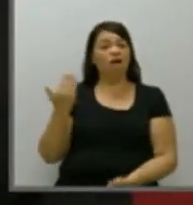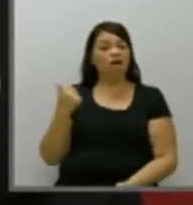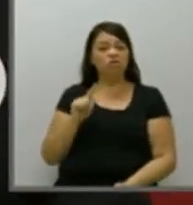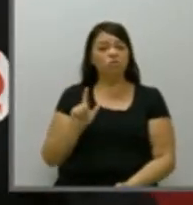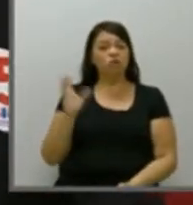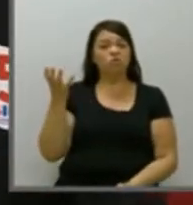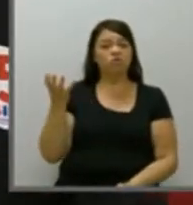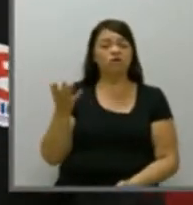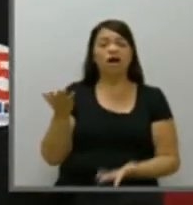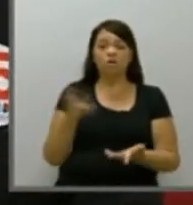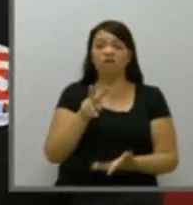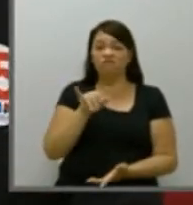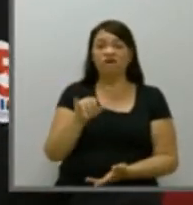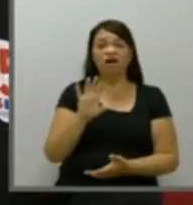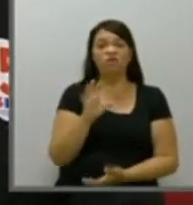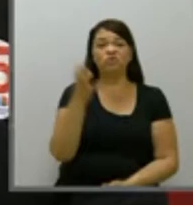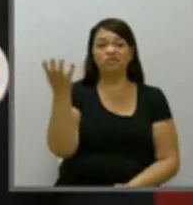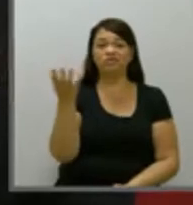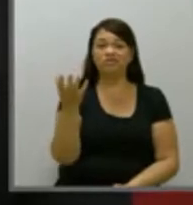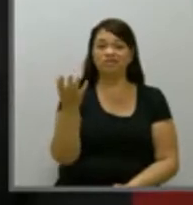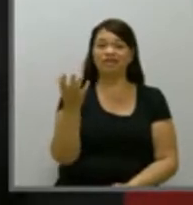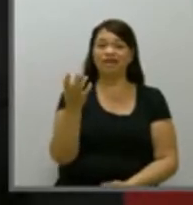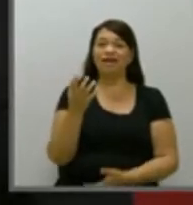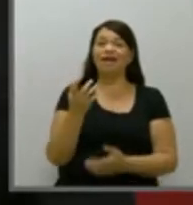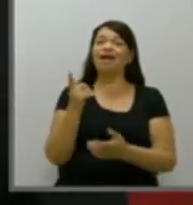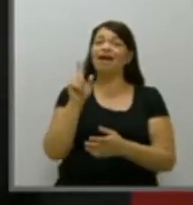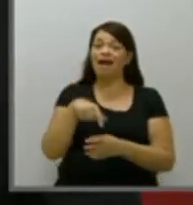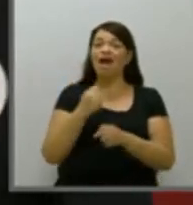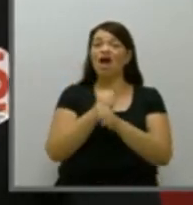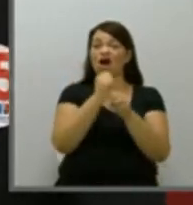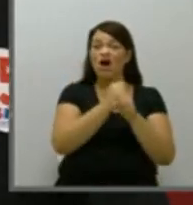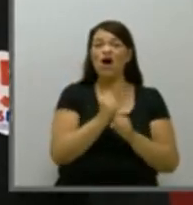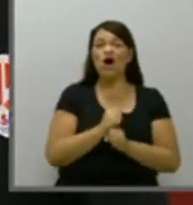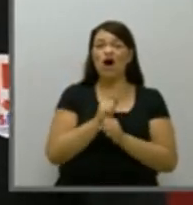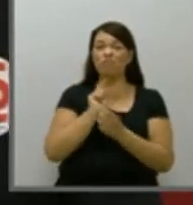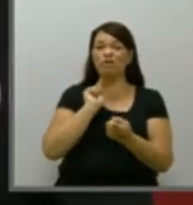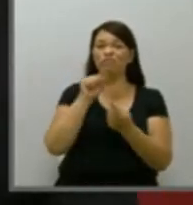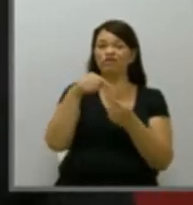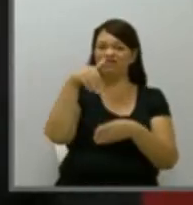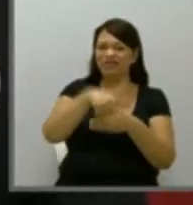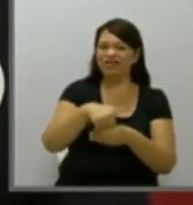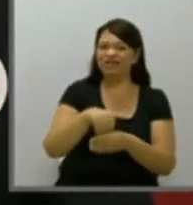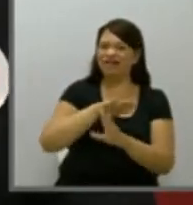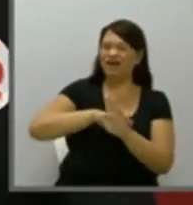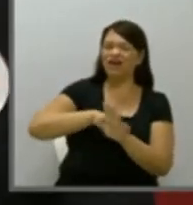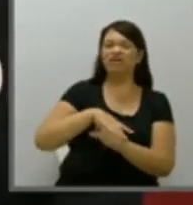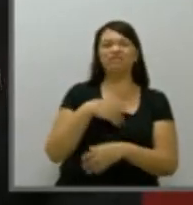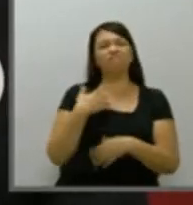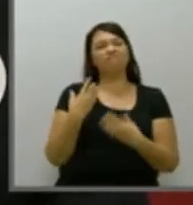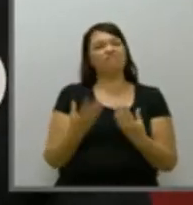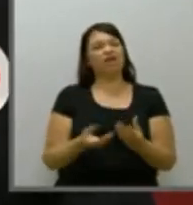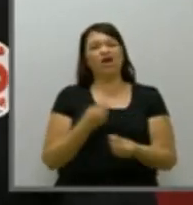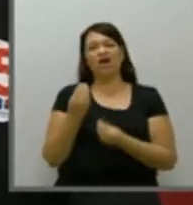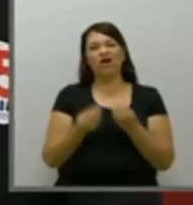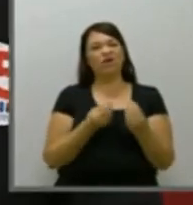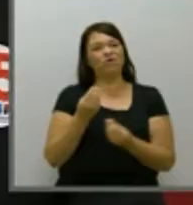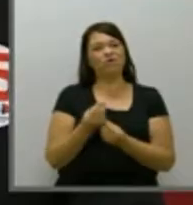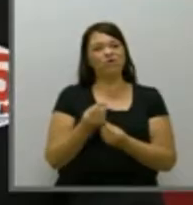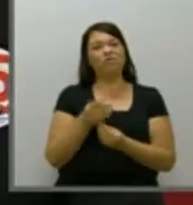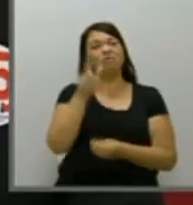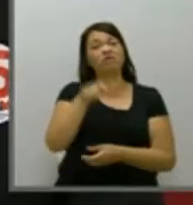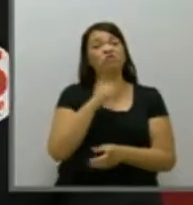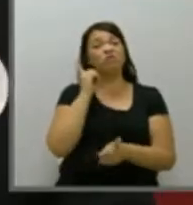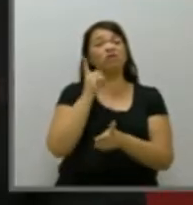Agora, o que vai acontecer é uma obra eleitoral. Então, não há como debater com quem precisa encontrar o